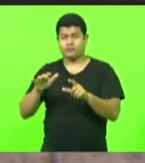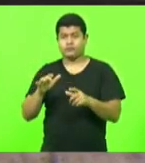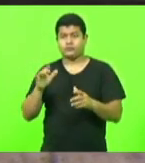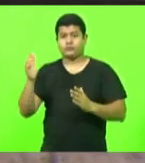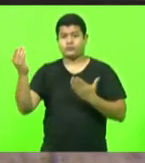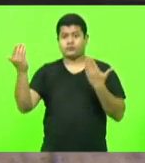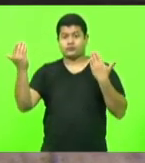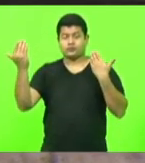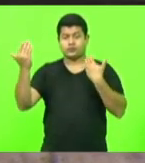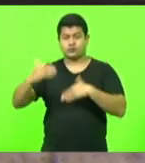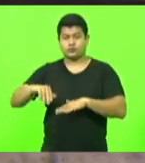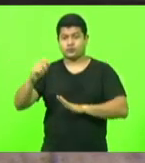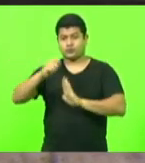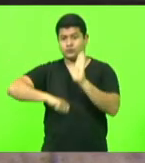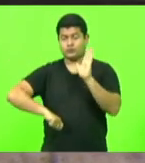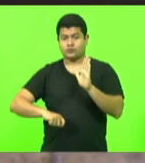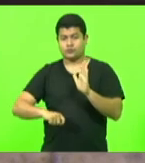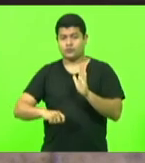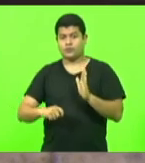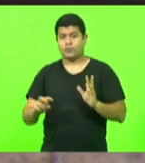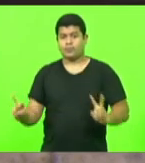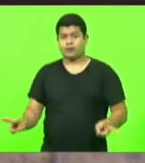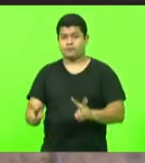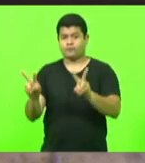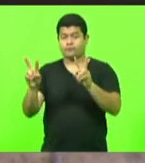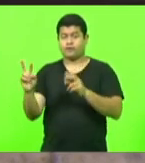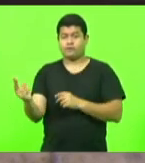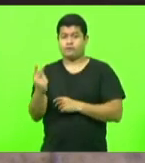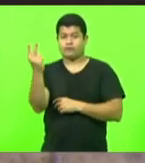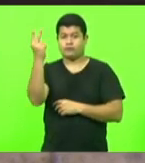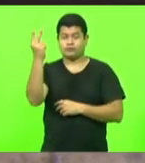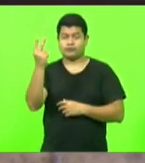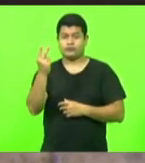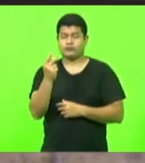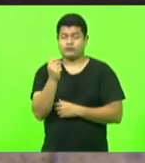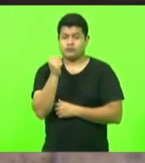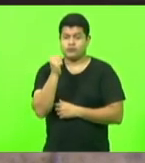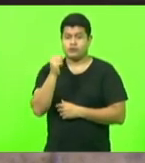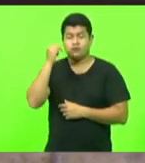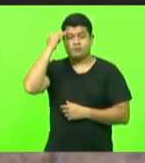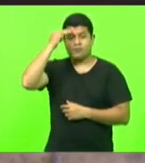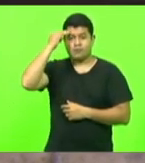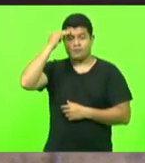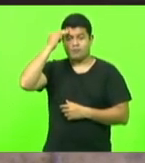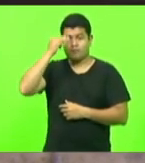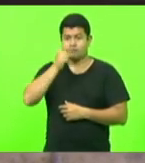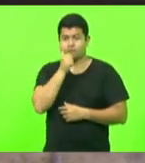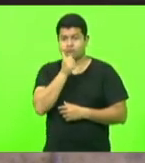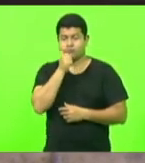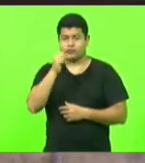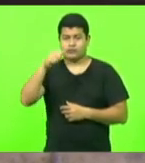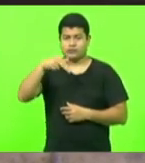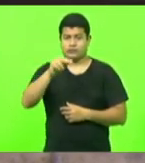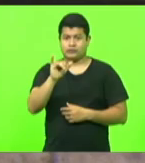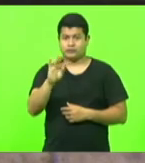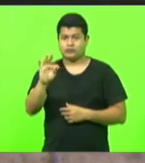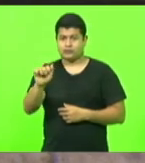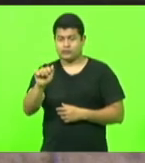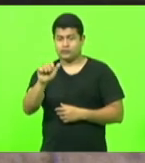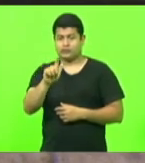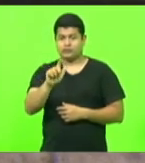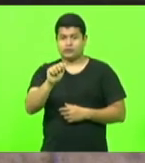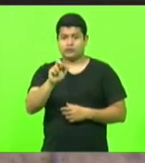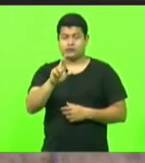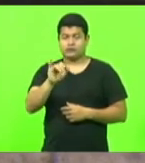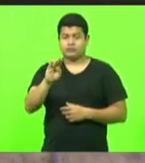teve na valorização da memória do legado de Anitta Garibaldi. O objetivo foi incentivar a leitura e a